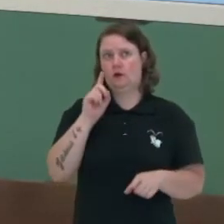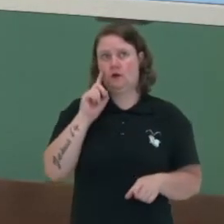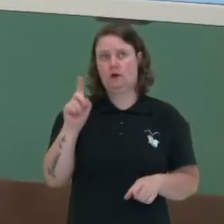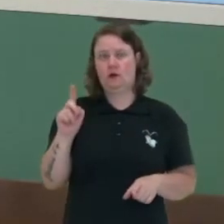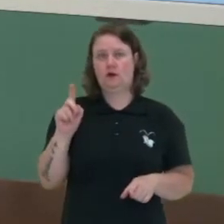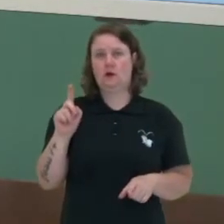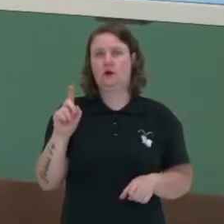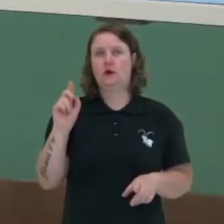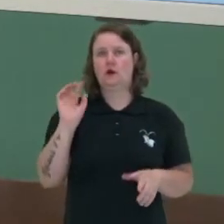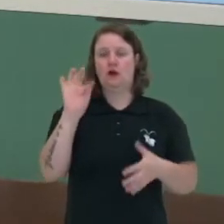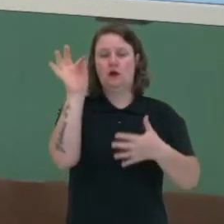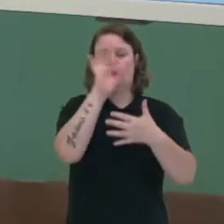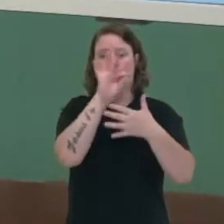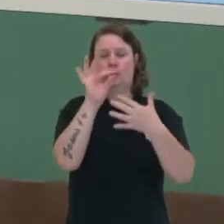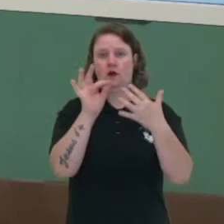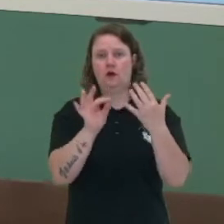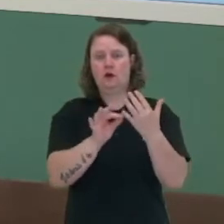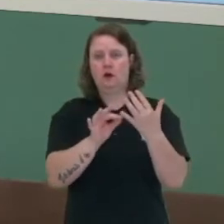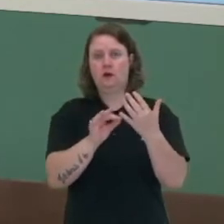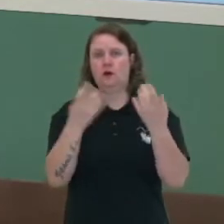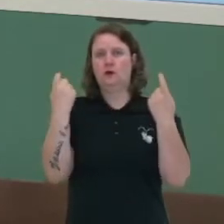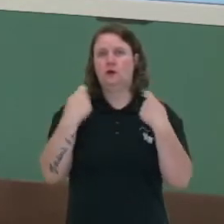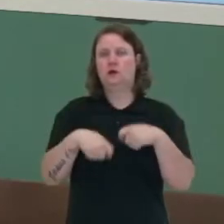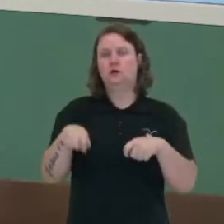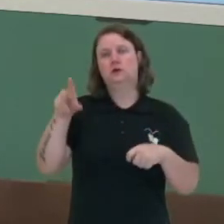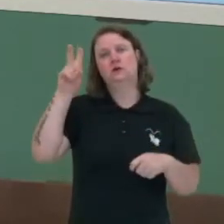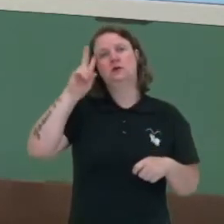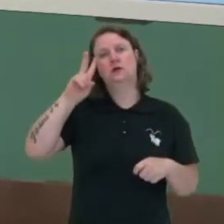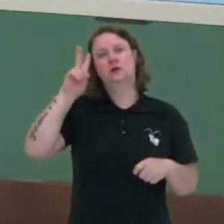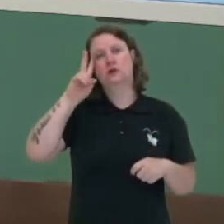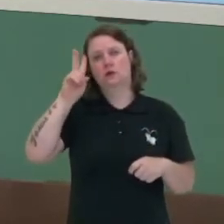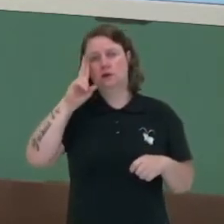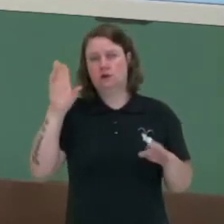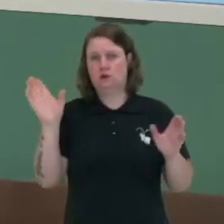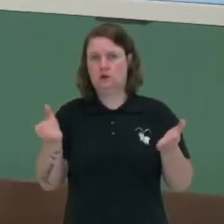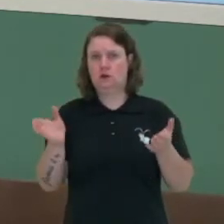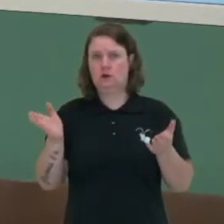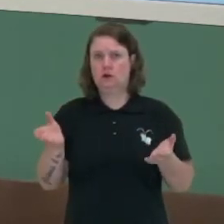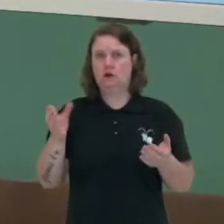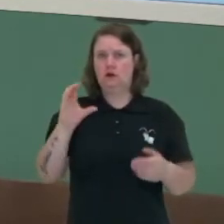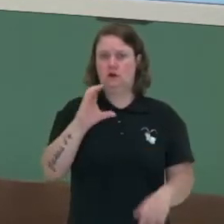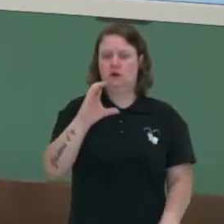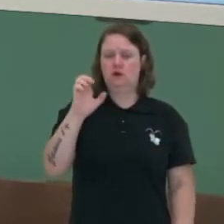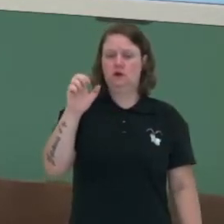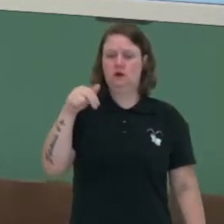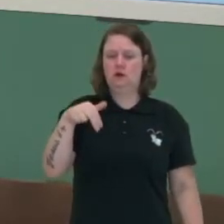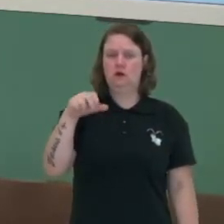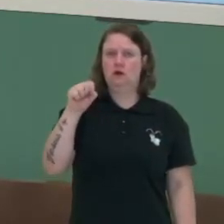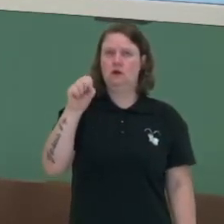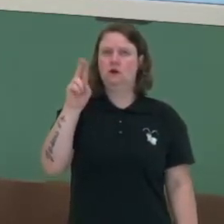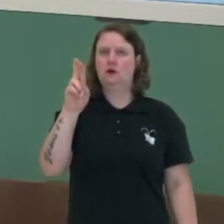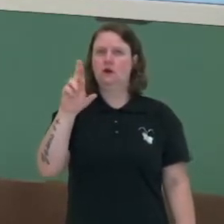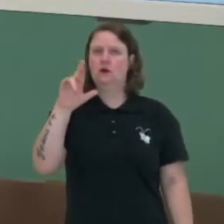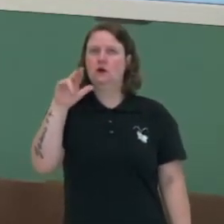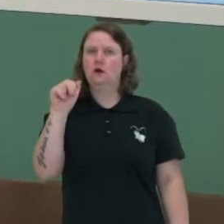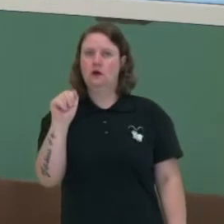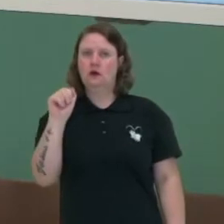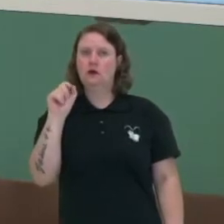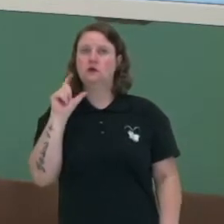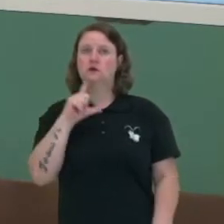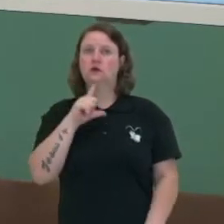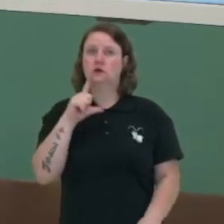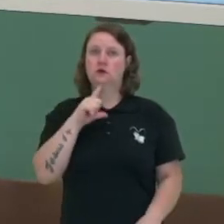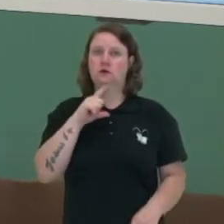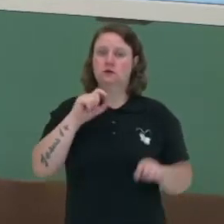Outros itens que não podemos deixar de ilustrar nesse momento é a utilização de meios de persuasão que